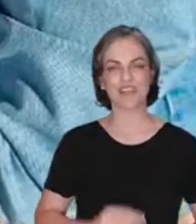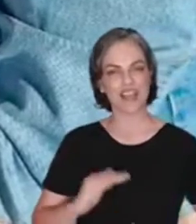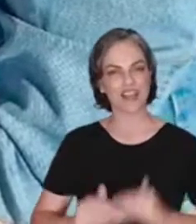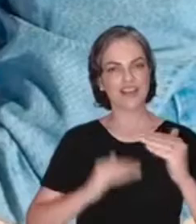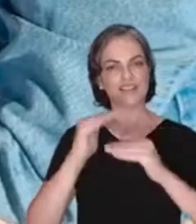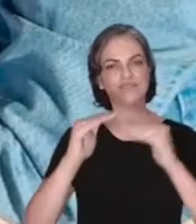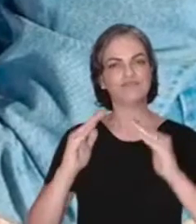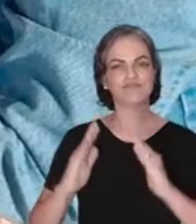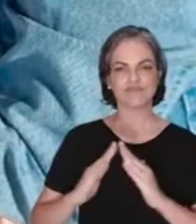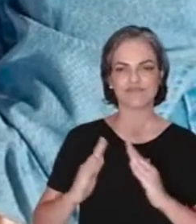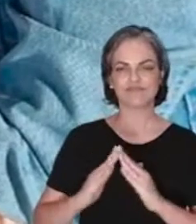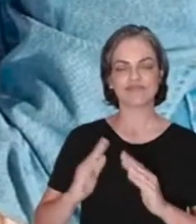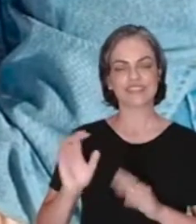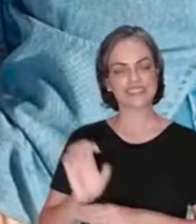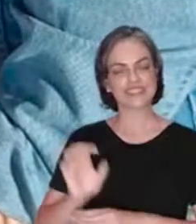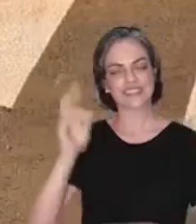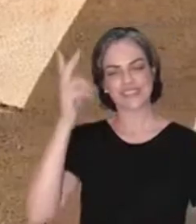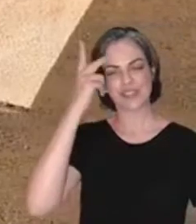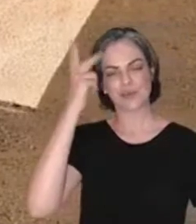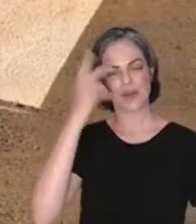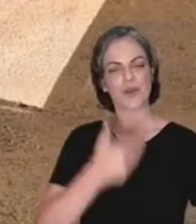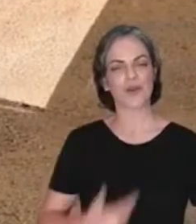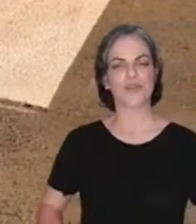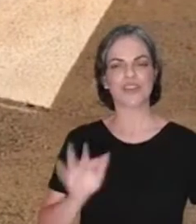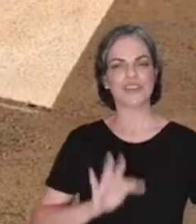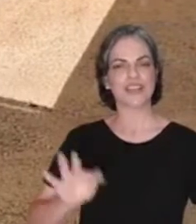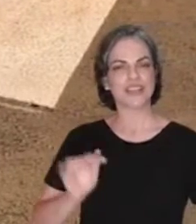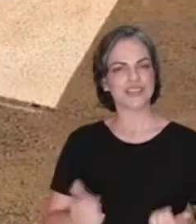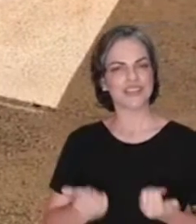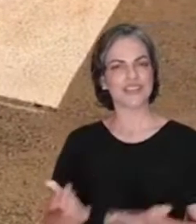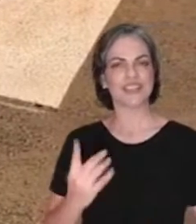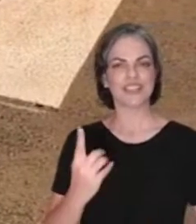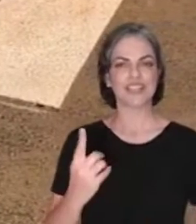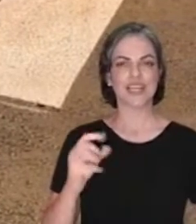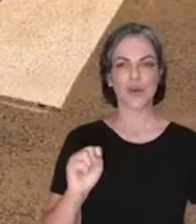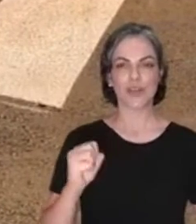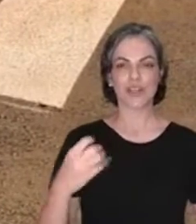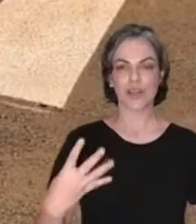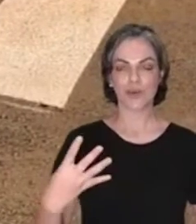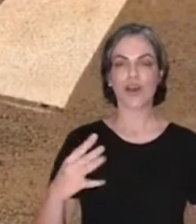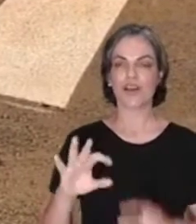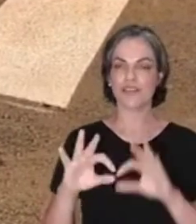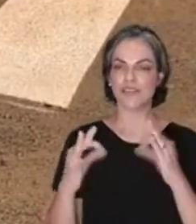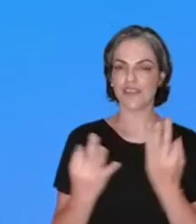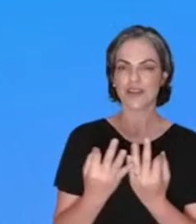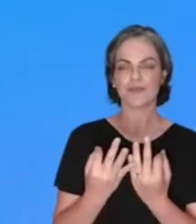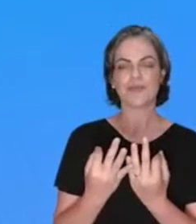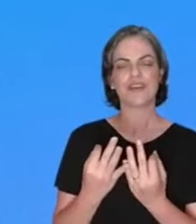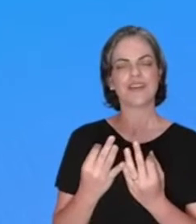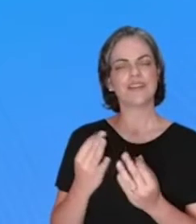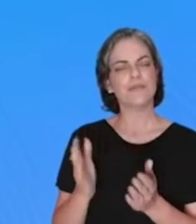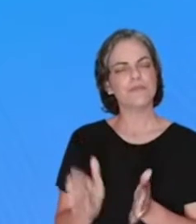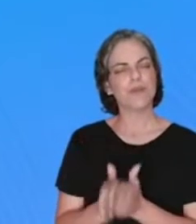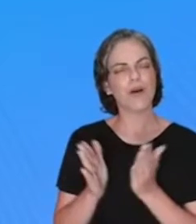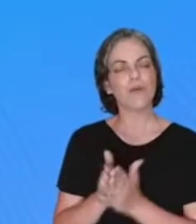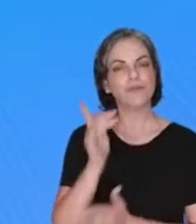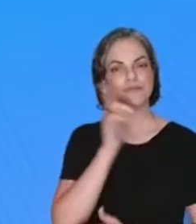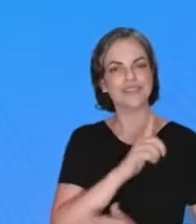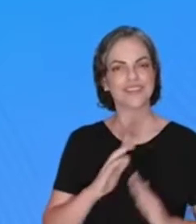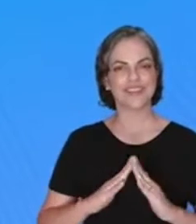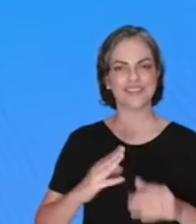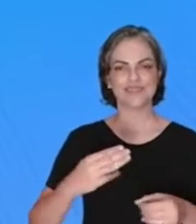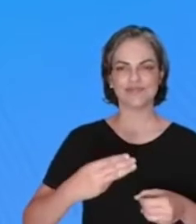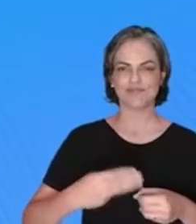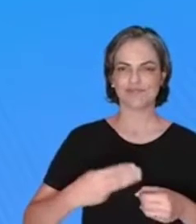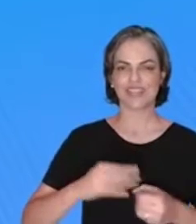investimentos em habitação no estado de São Paulo. O governo federal entregou 184 casas a famílias de baixa renda no município de